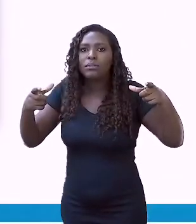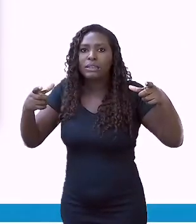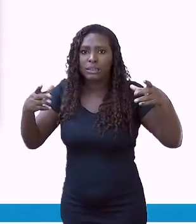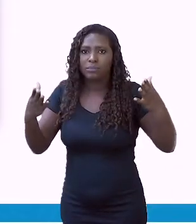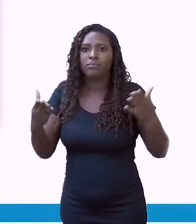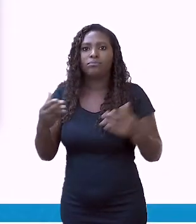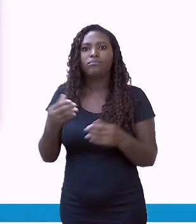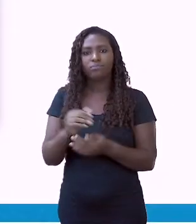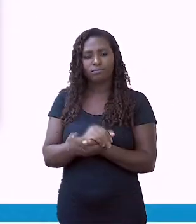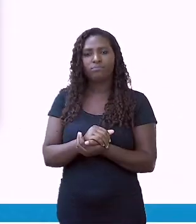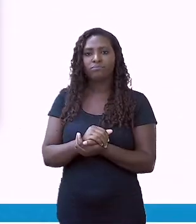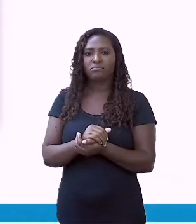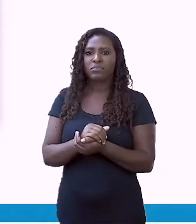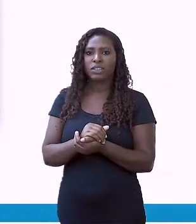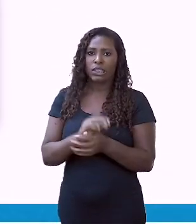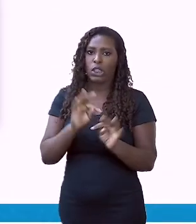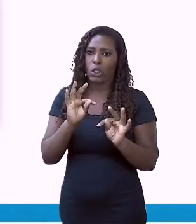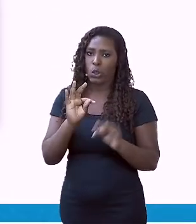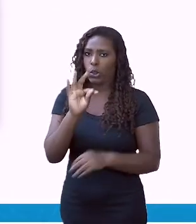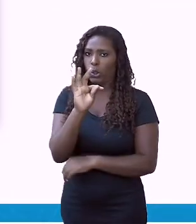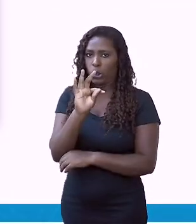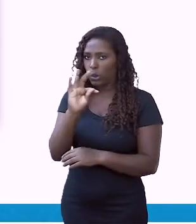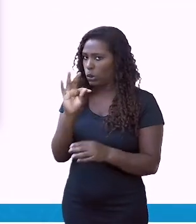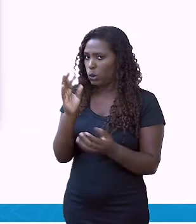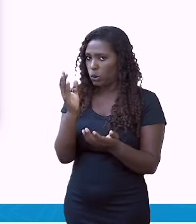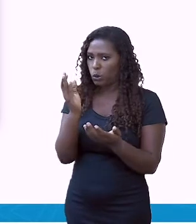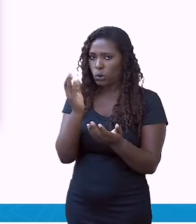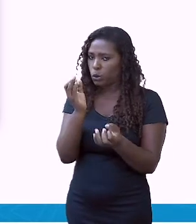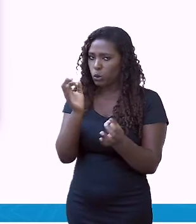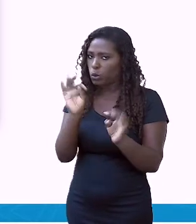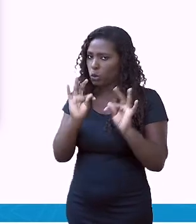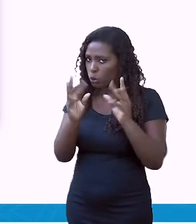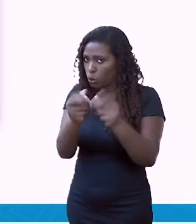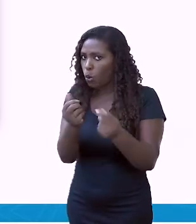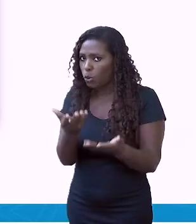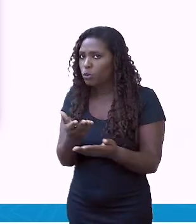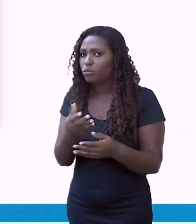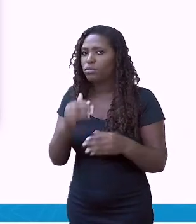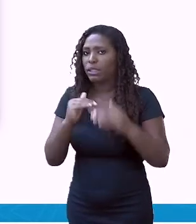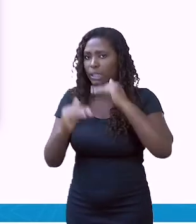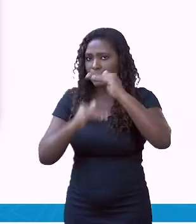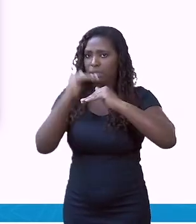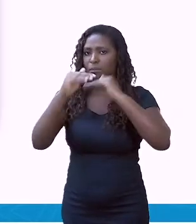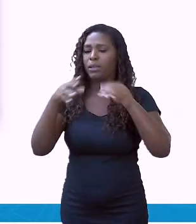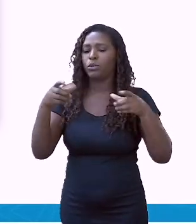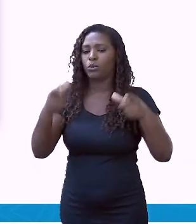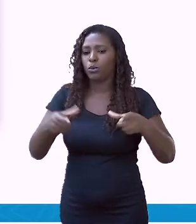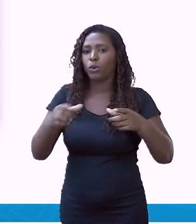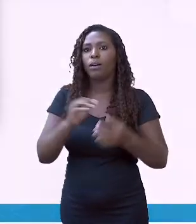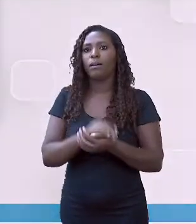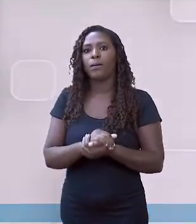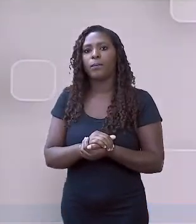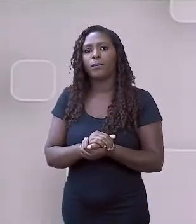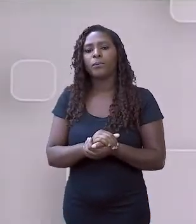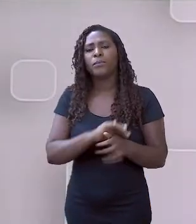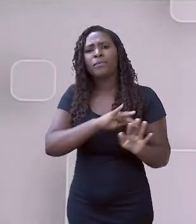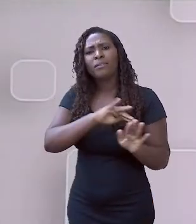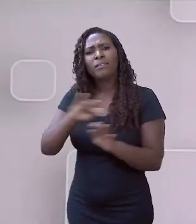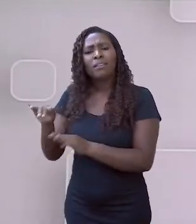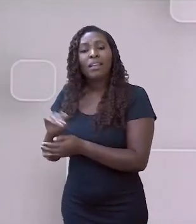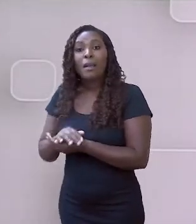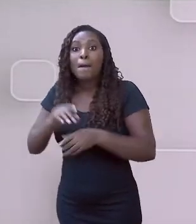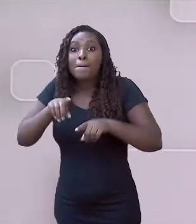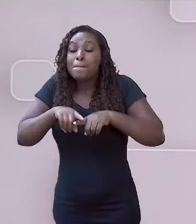Então, os tipos de migração, migrações, tipos de migrações, porque não é um tipo, são